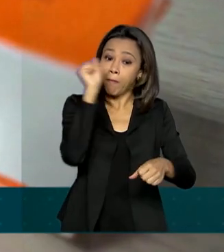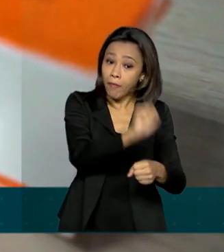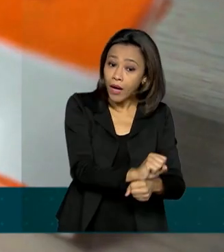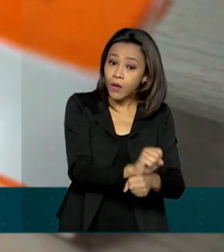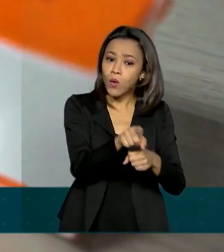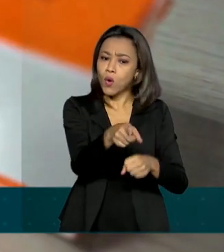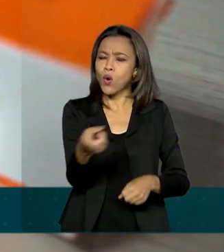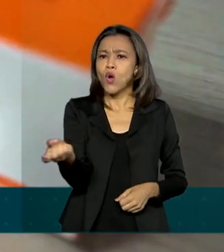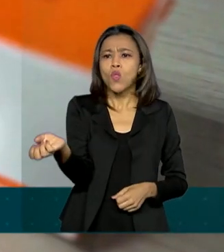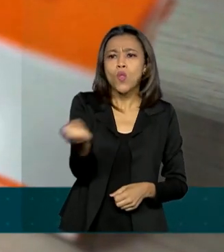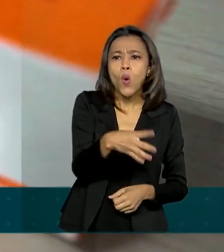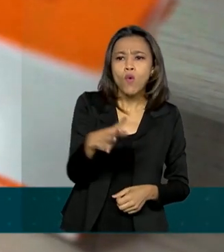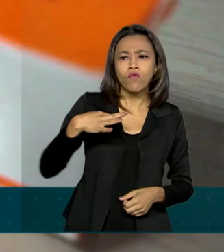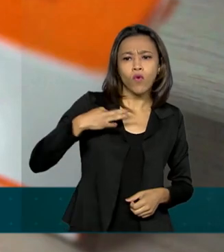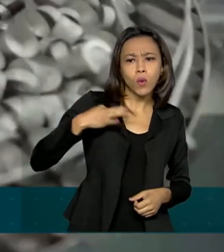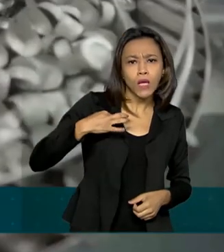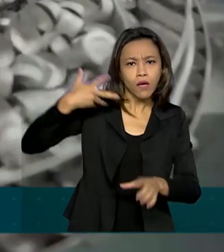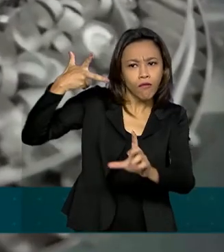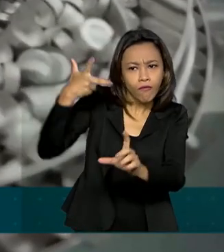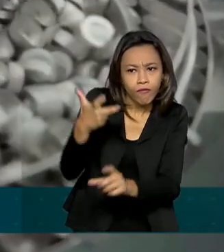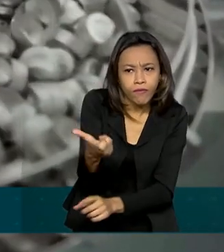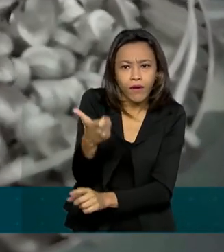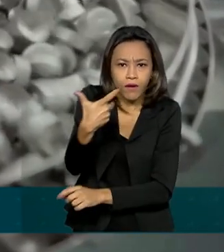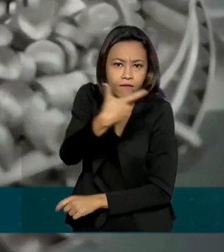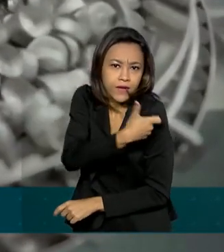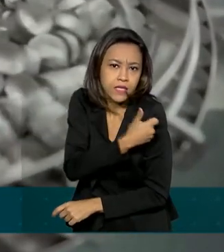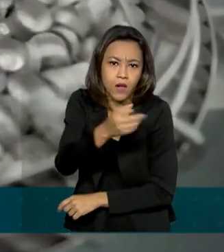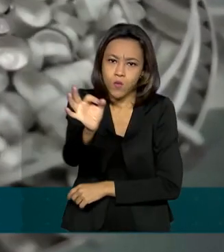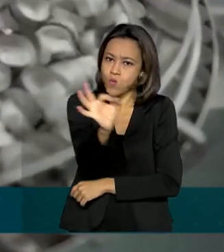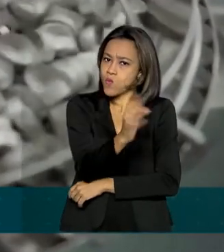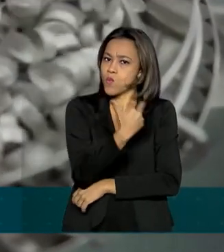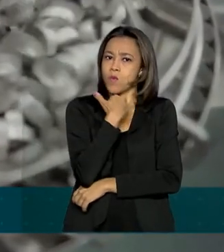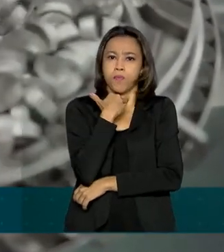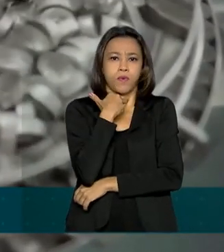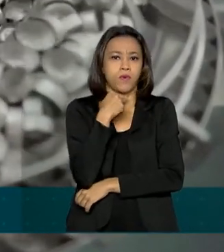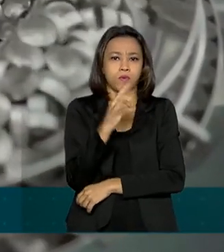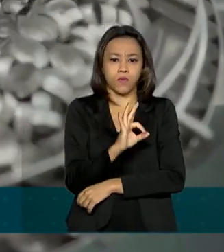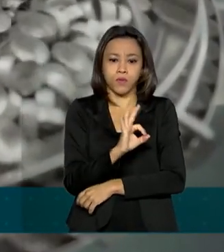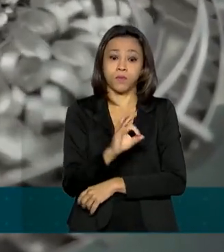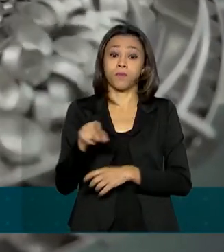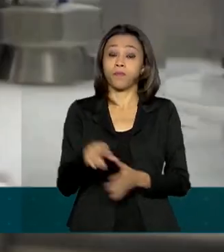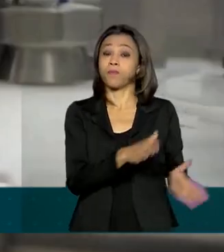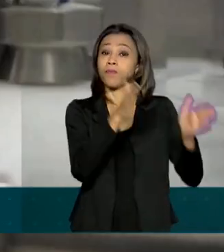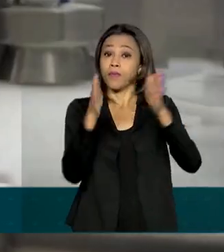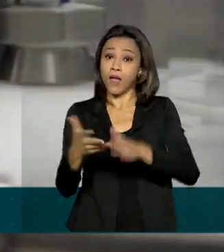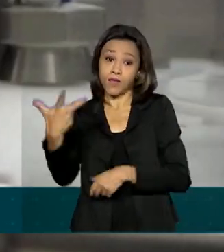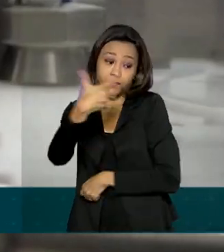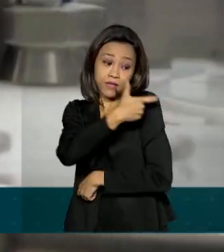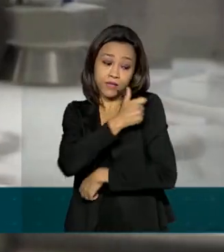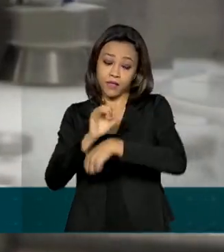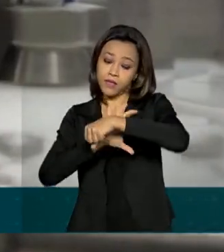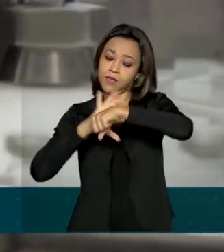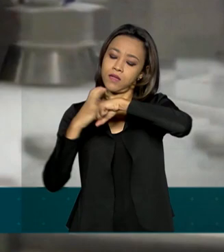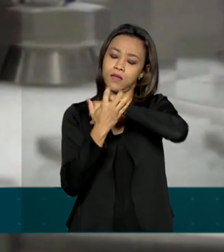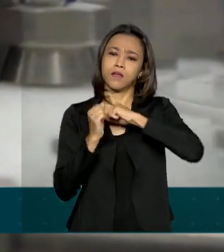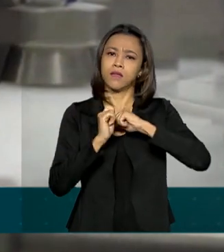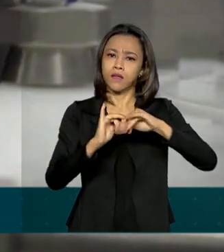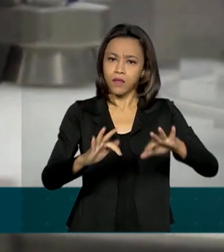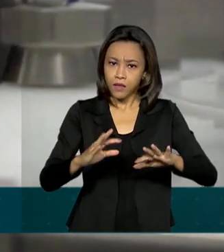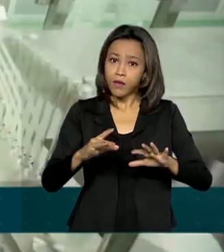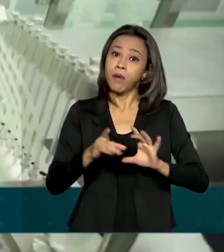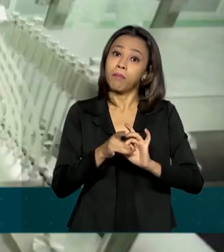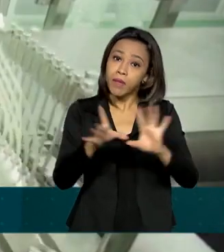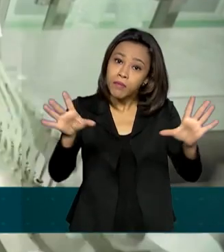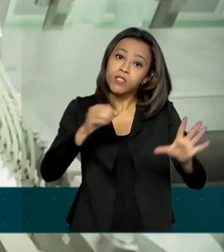nenhum novo voluntário poderá ser vacinado. Atualmente, as vacinas para a Covid-19 com autorização de pesquisa clínica no Brasil